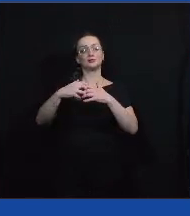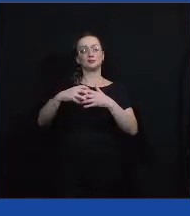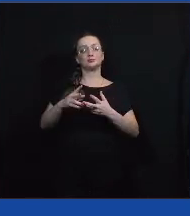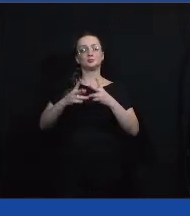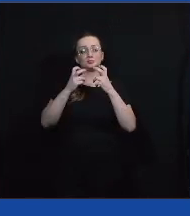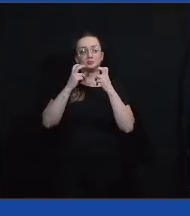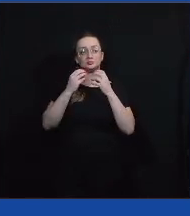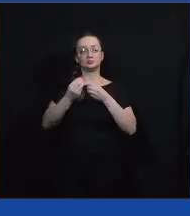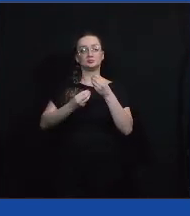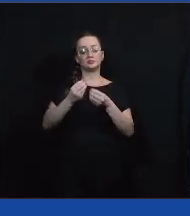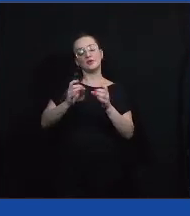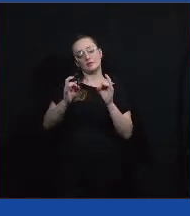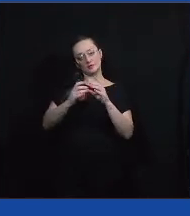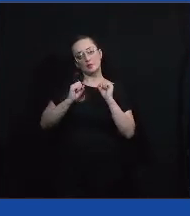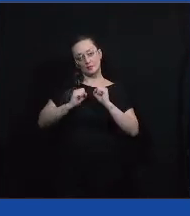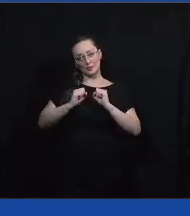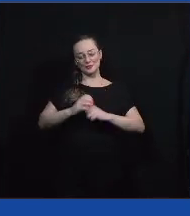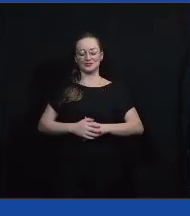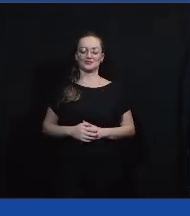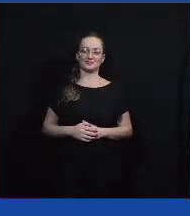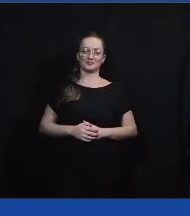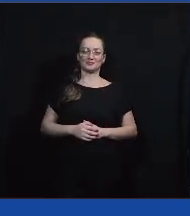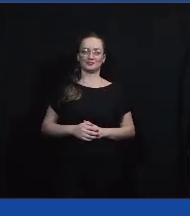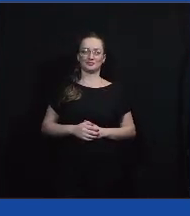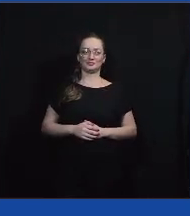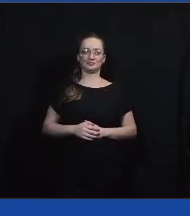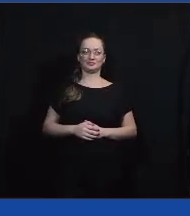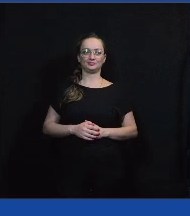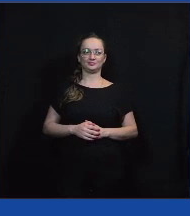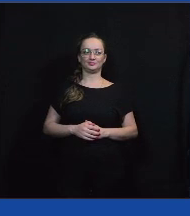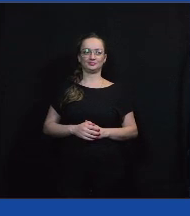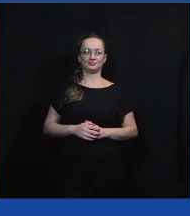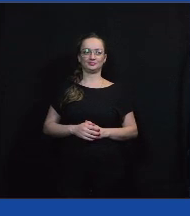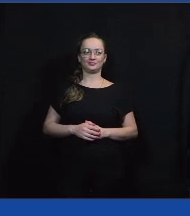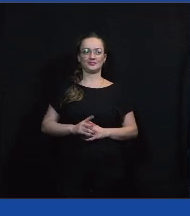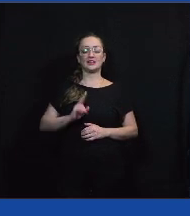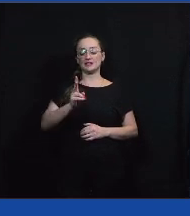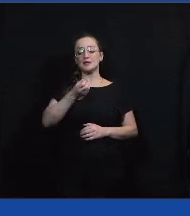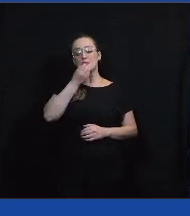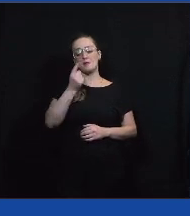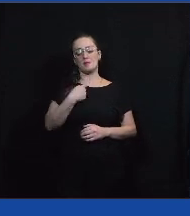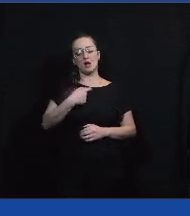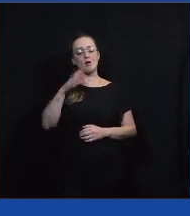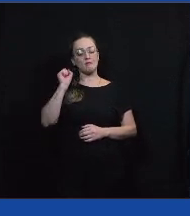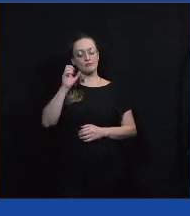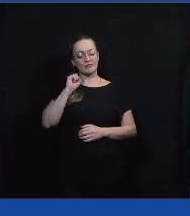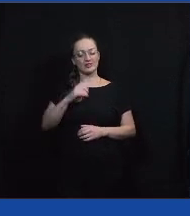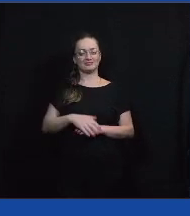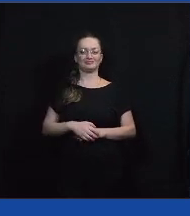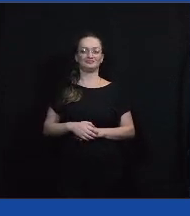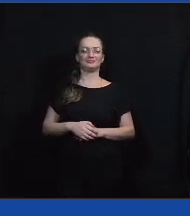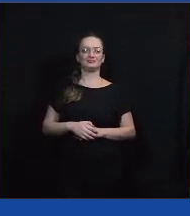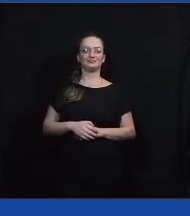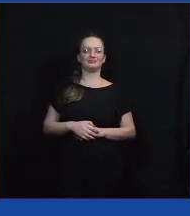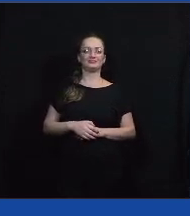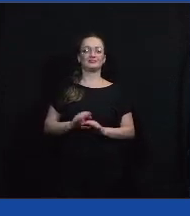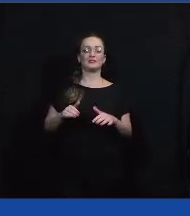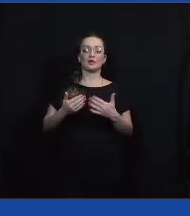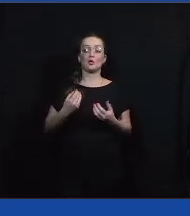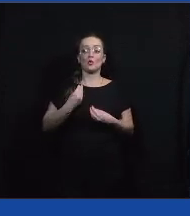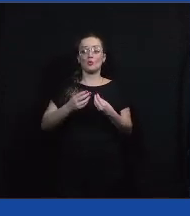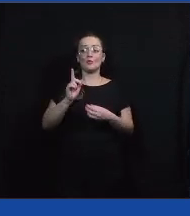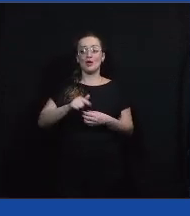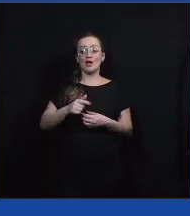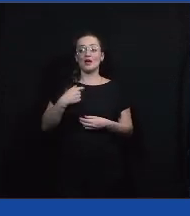podem dar feedbacks tanto negativos quanto positivos, enfim, é sempre construtivo para a gente, então, além de como foi, o que você ainda